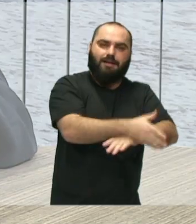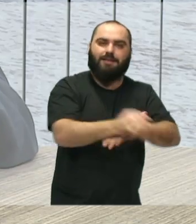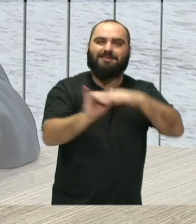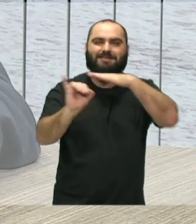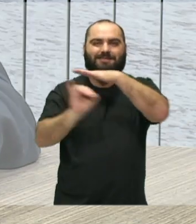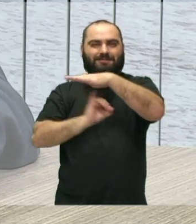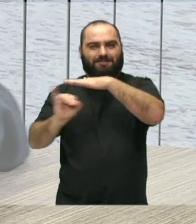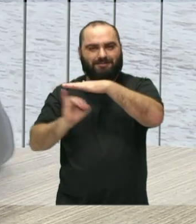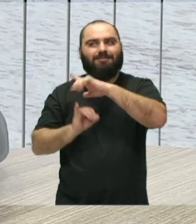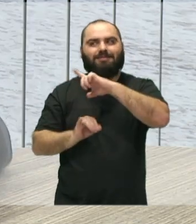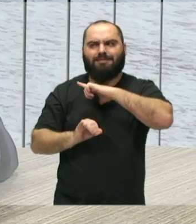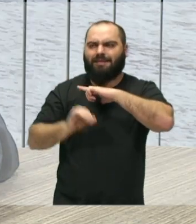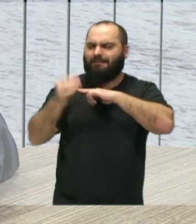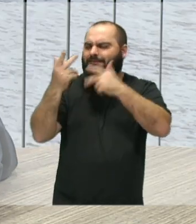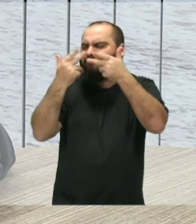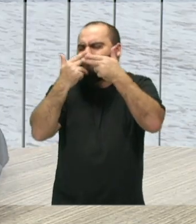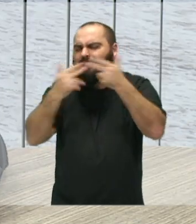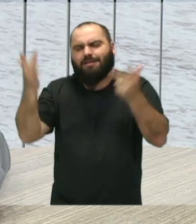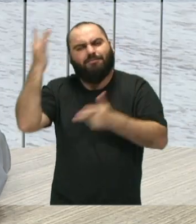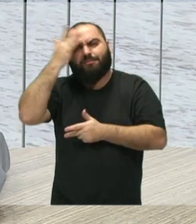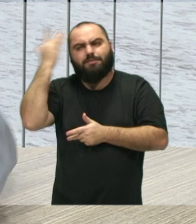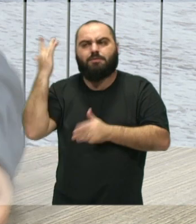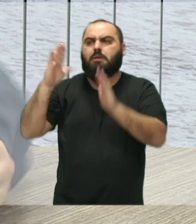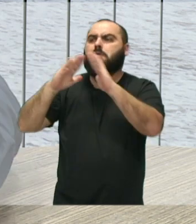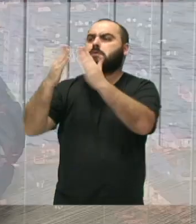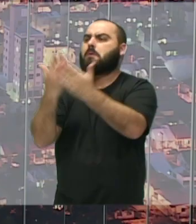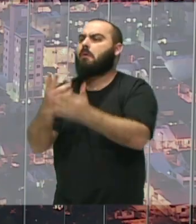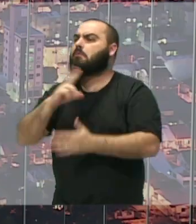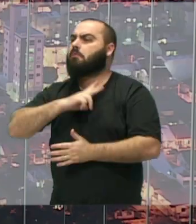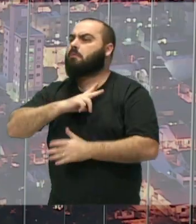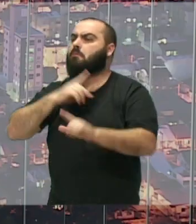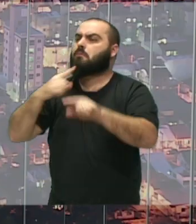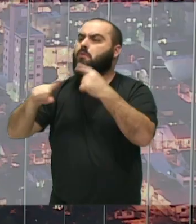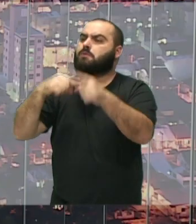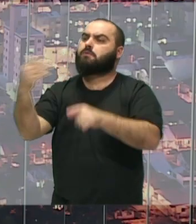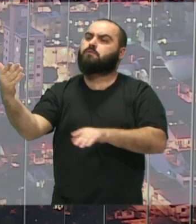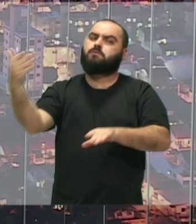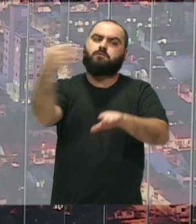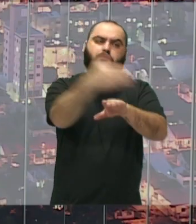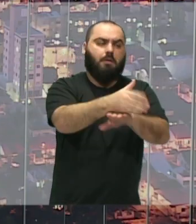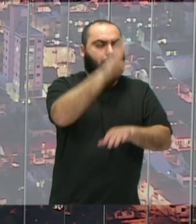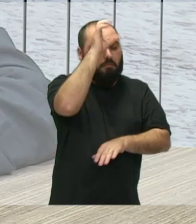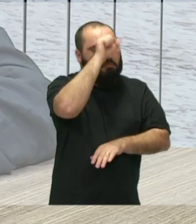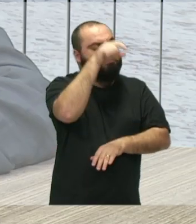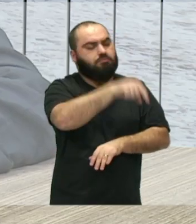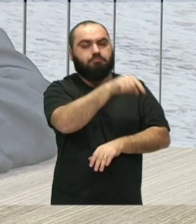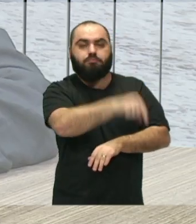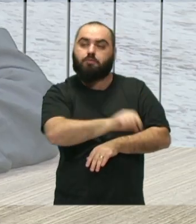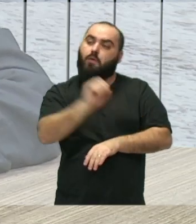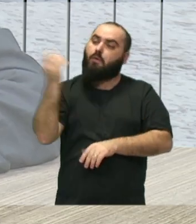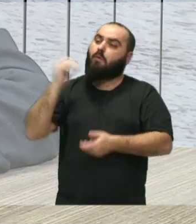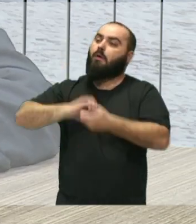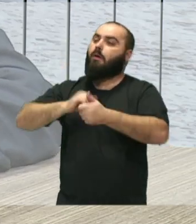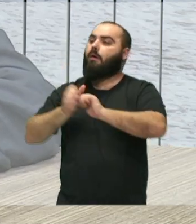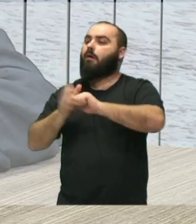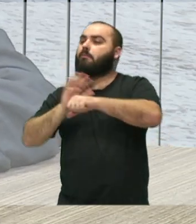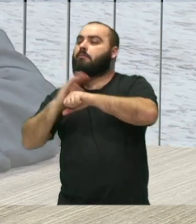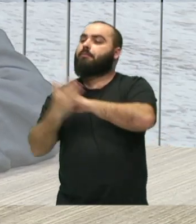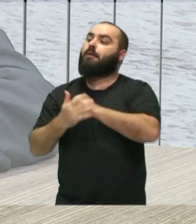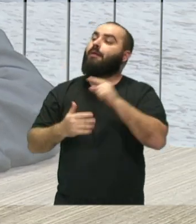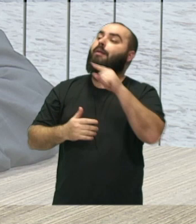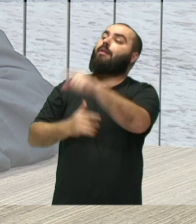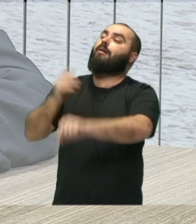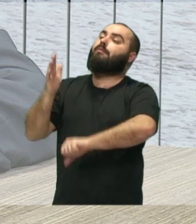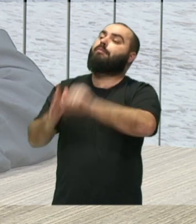das pessoas que vêm, né, ou de escolas particulares de música ou até mesmo do Arte nos Bairros, que ali tem o seu primeiro contato